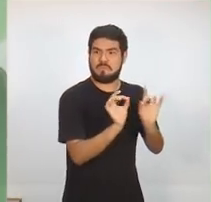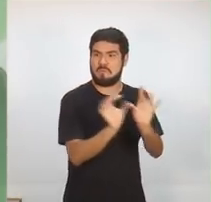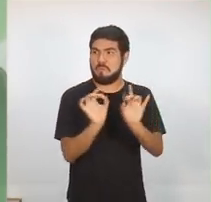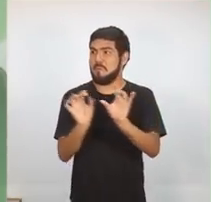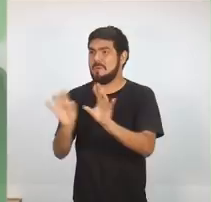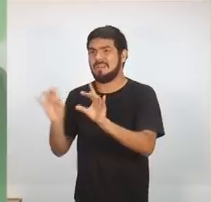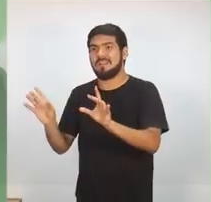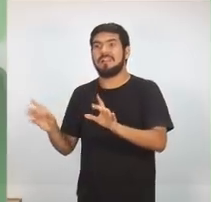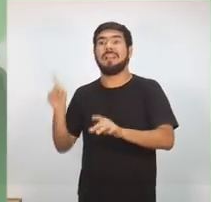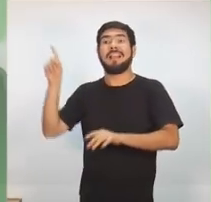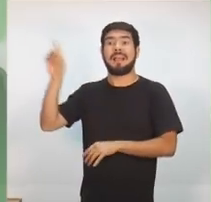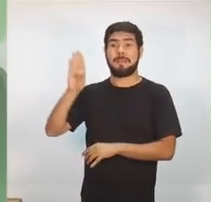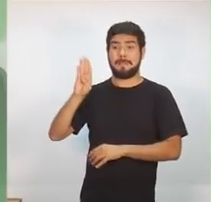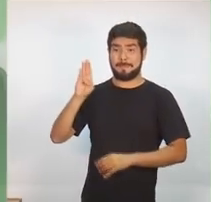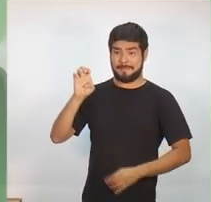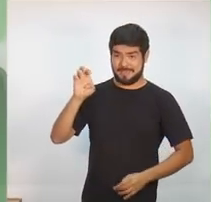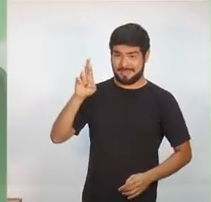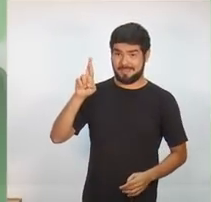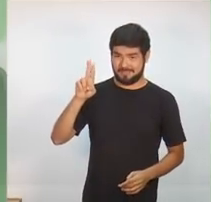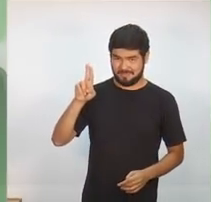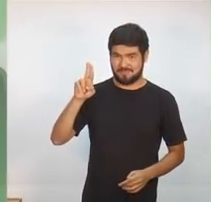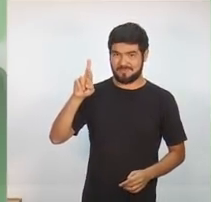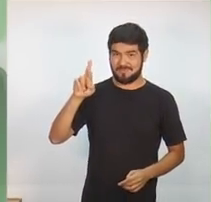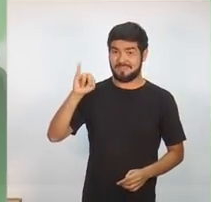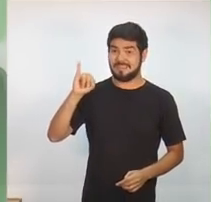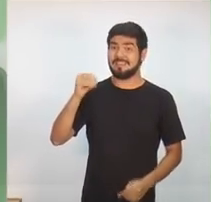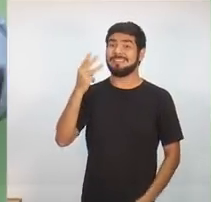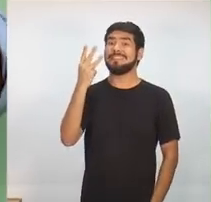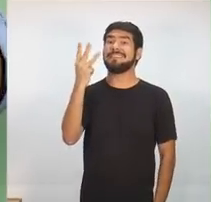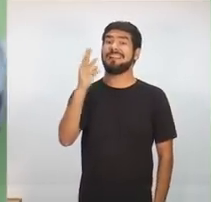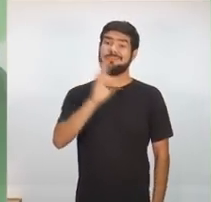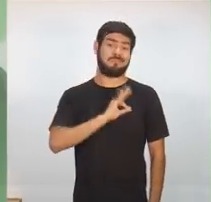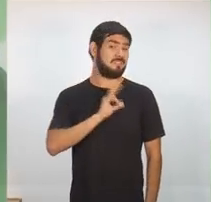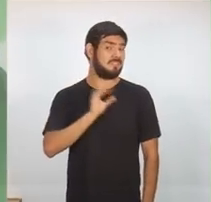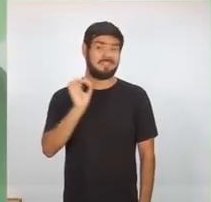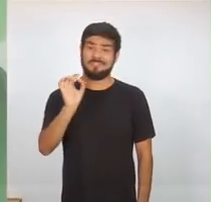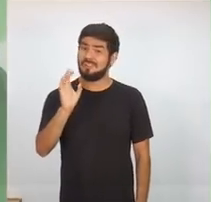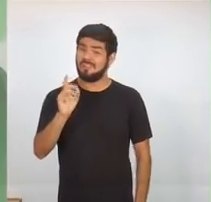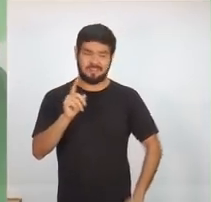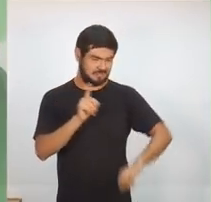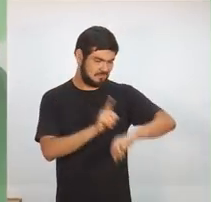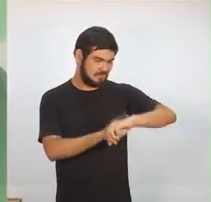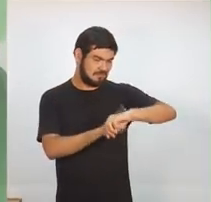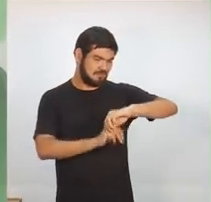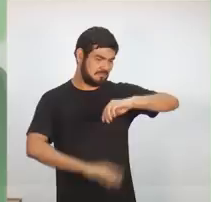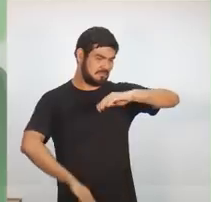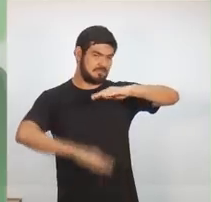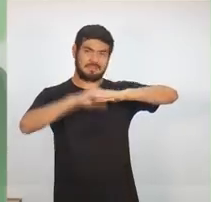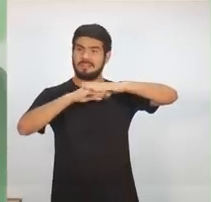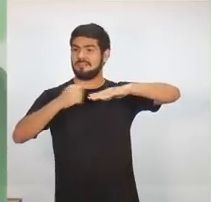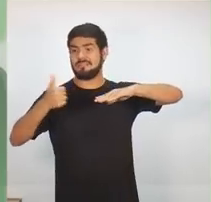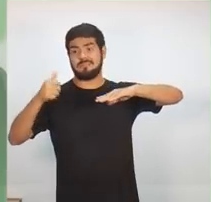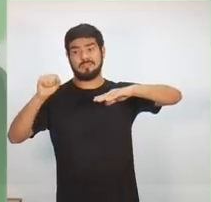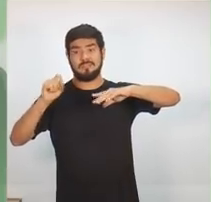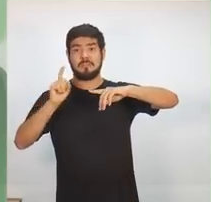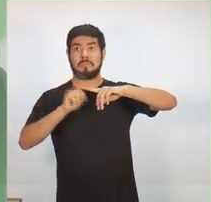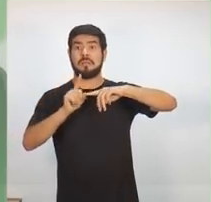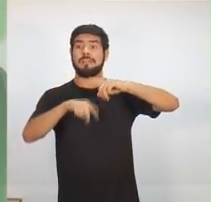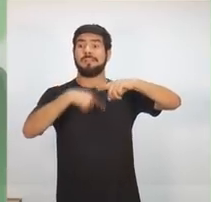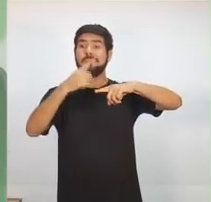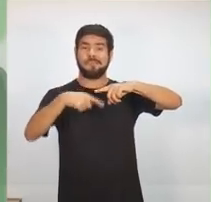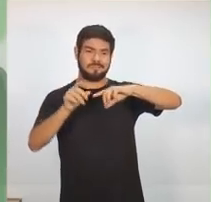trabalham no plantão. E eles só podem trabalhar até 18 horas porque depois desse horário eles vão vigiar presos.